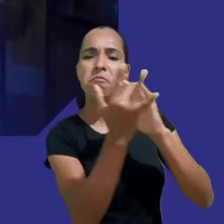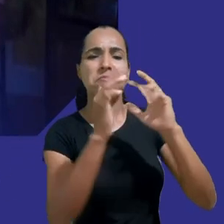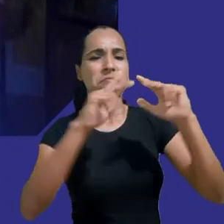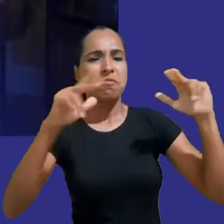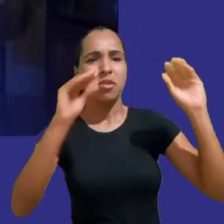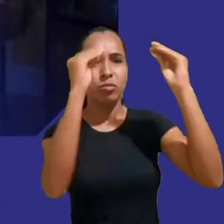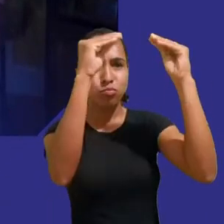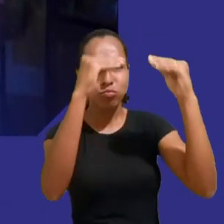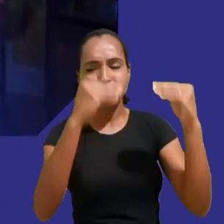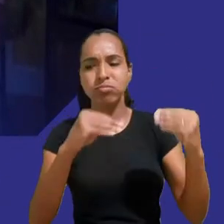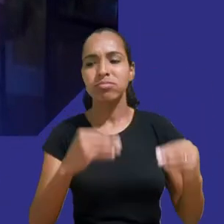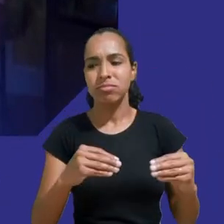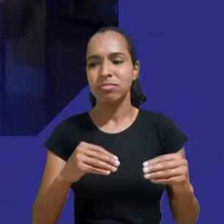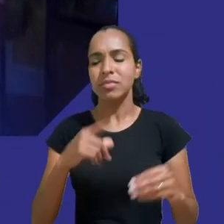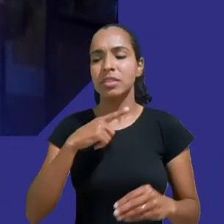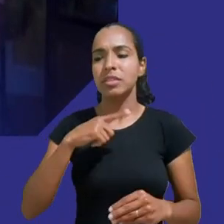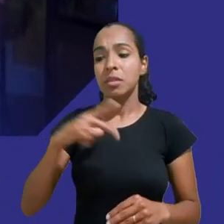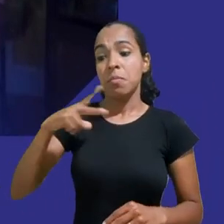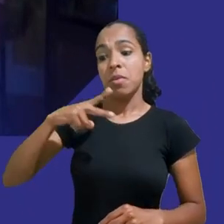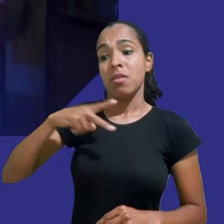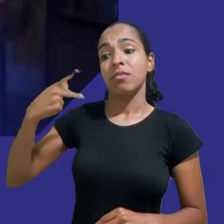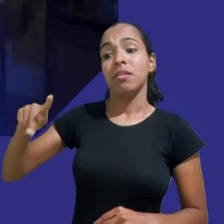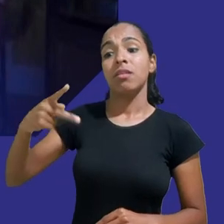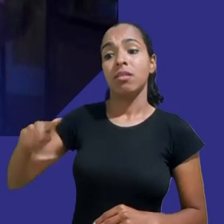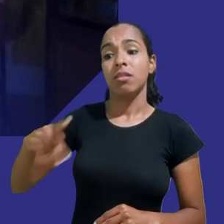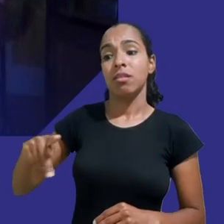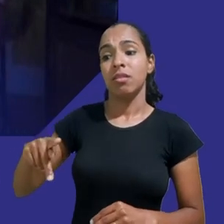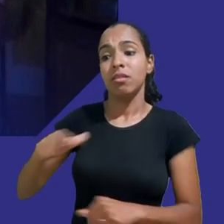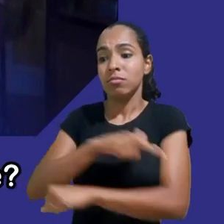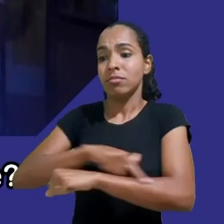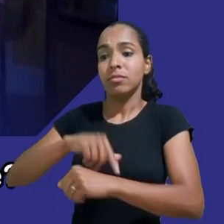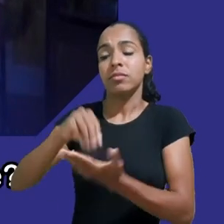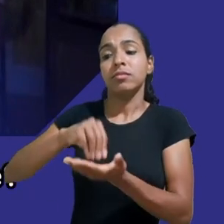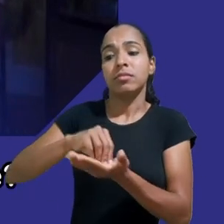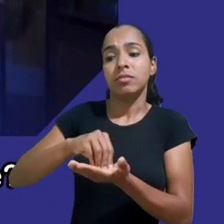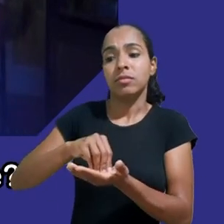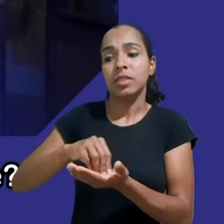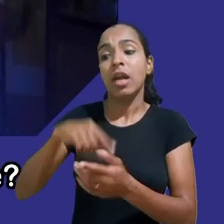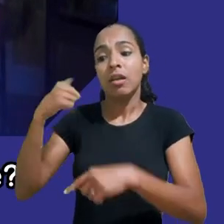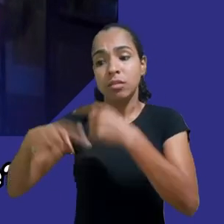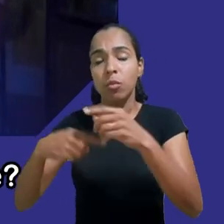pessoais delas e que serão utilizados para direcionamento de publicidade